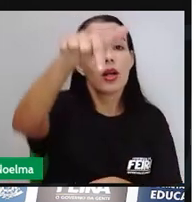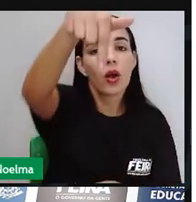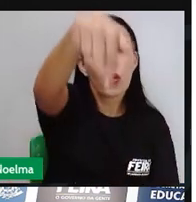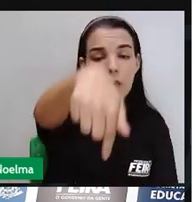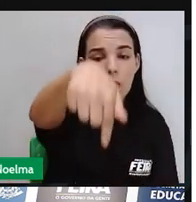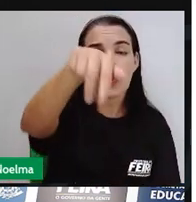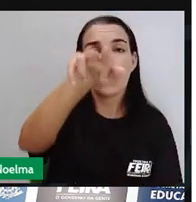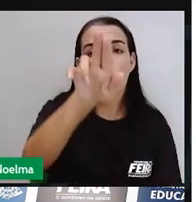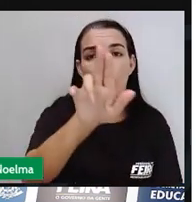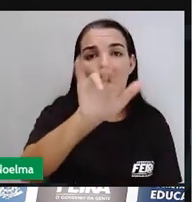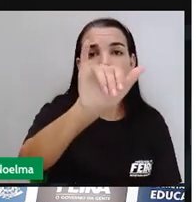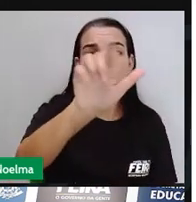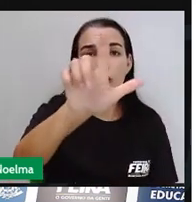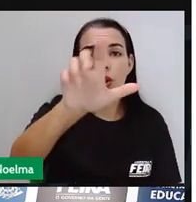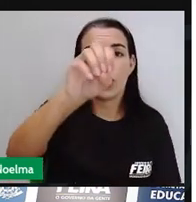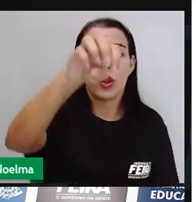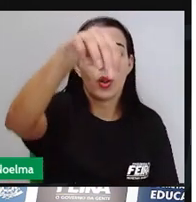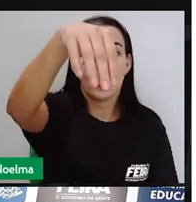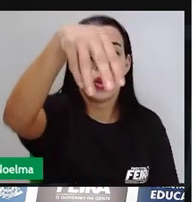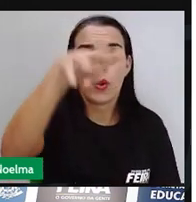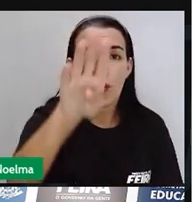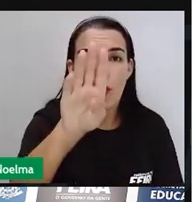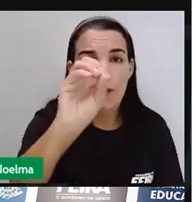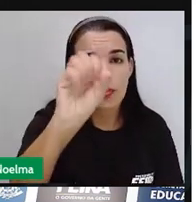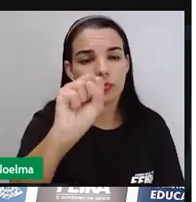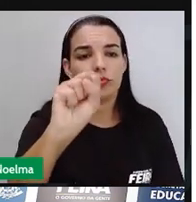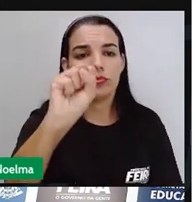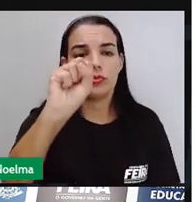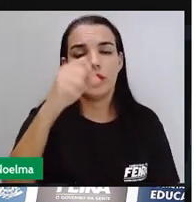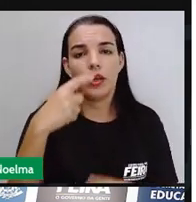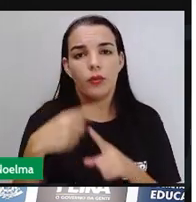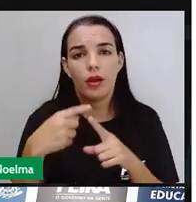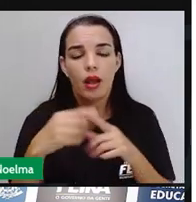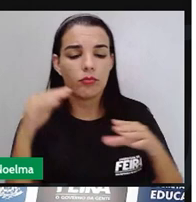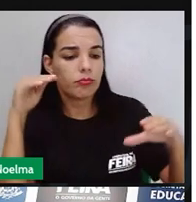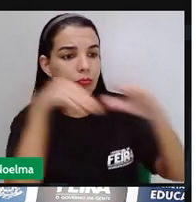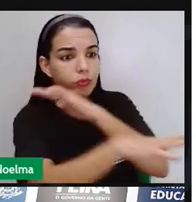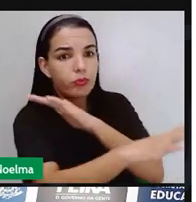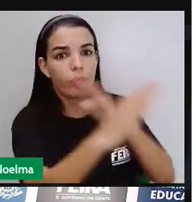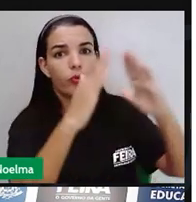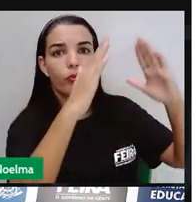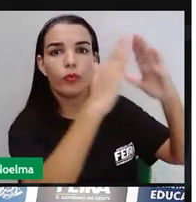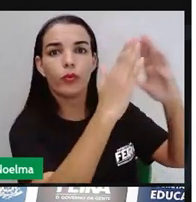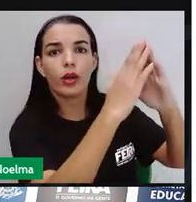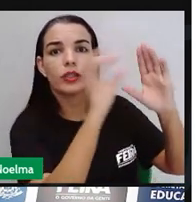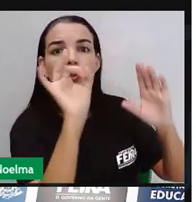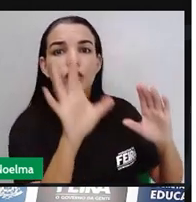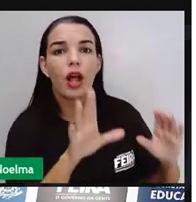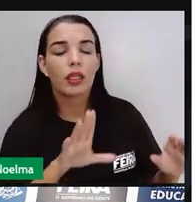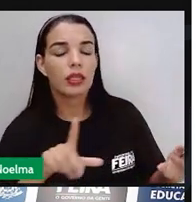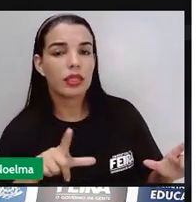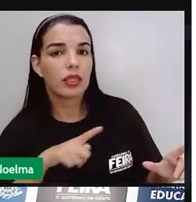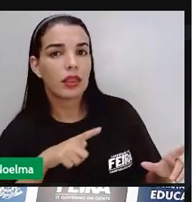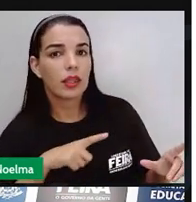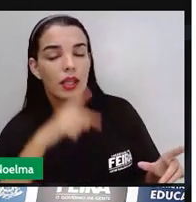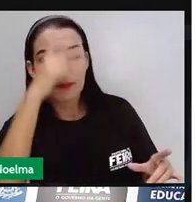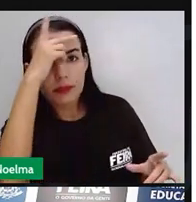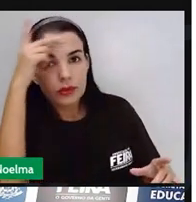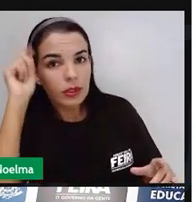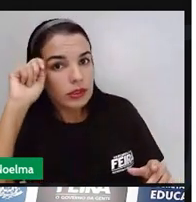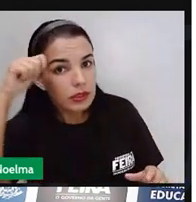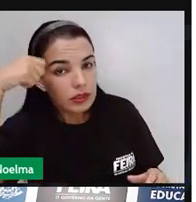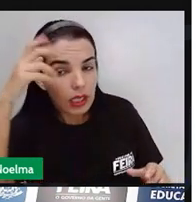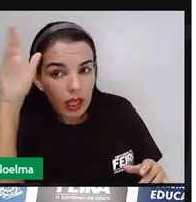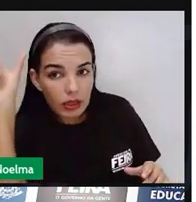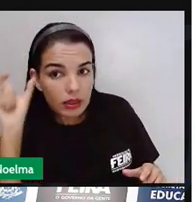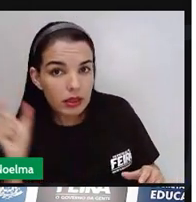os negros, os escravos, eles fugiam das fazendas, eles iam para os quilombos, né?